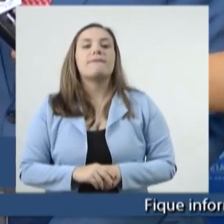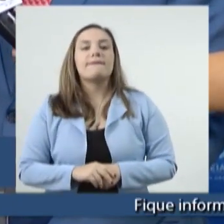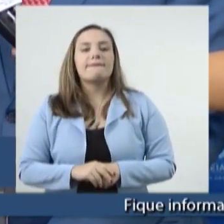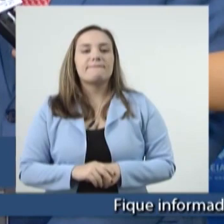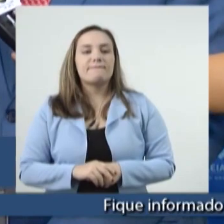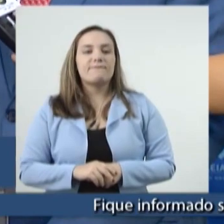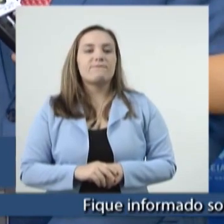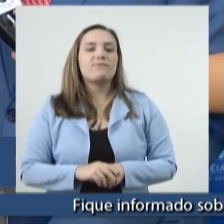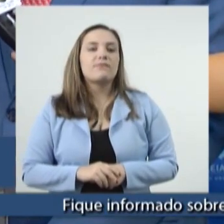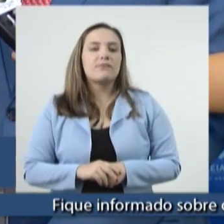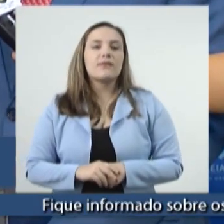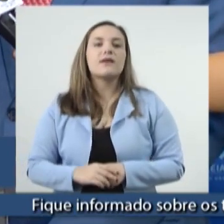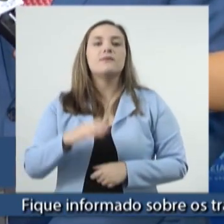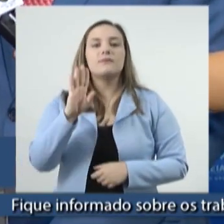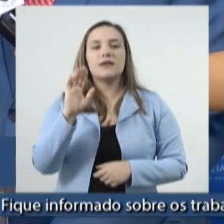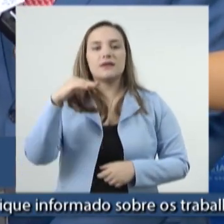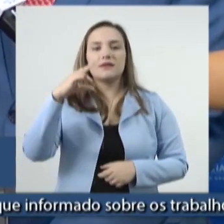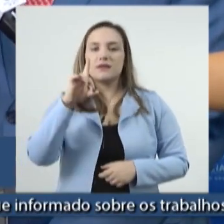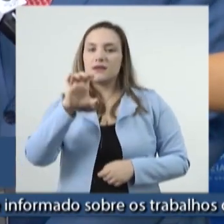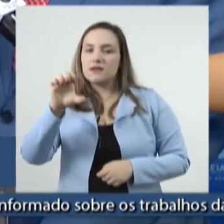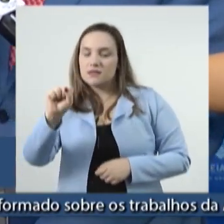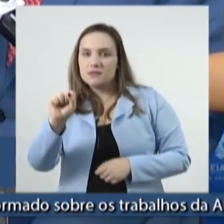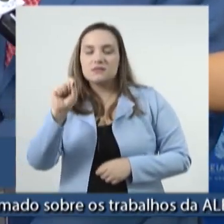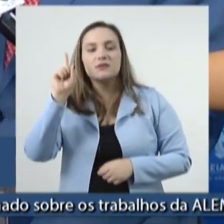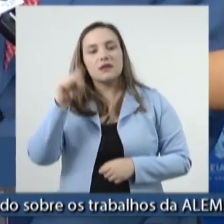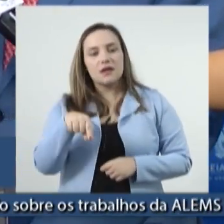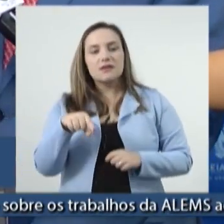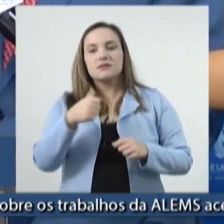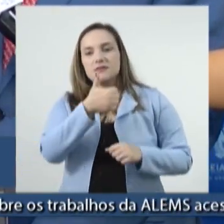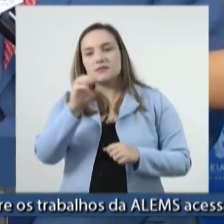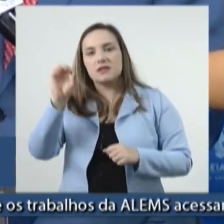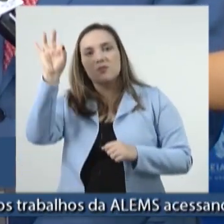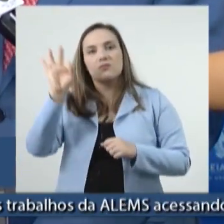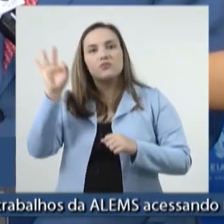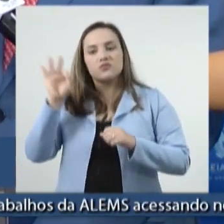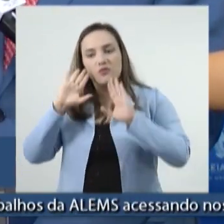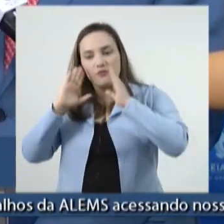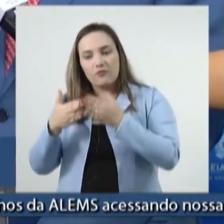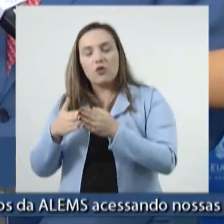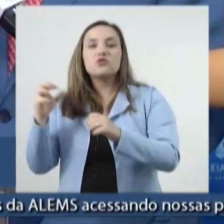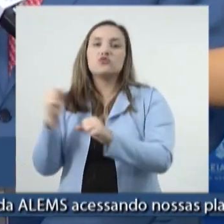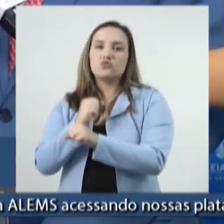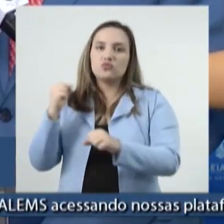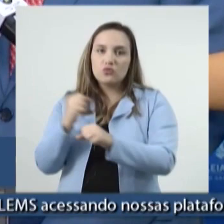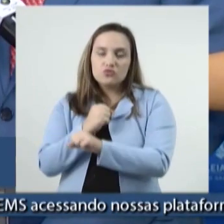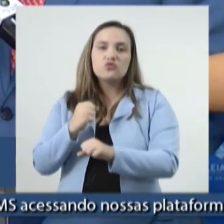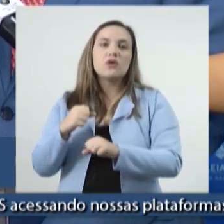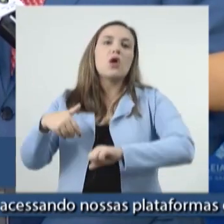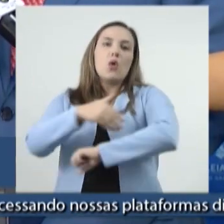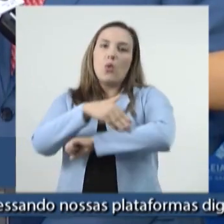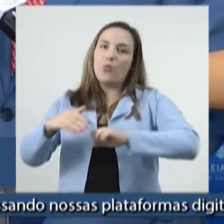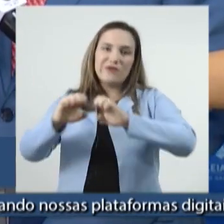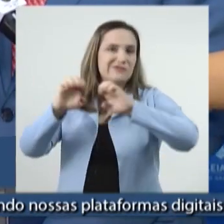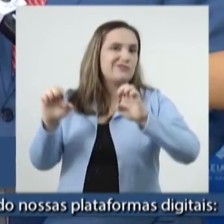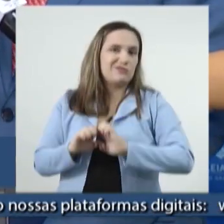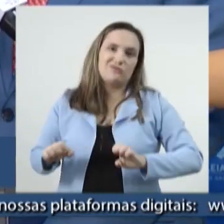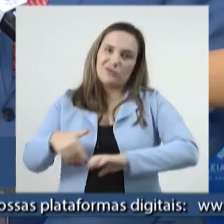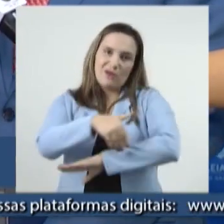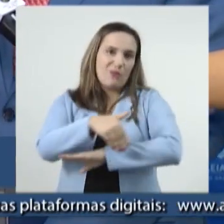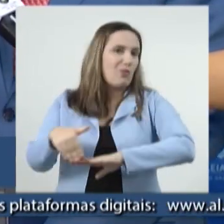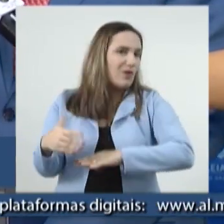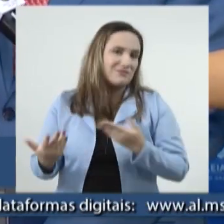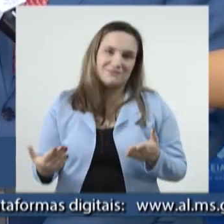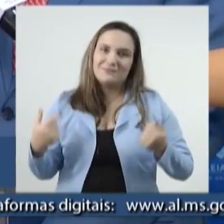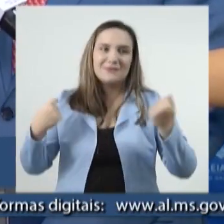da tomada de crédito do BNDES, que é 100% direcionado à infraestrutura rodoviária. Nós precisamos avançar ainda